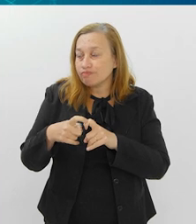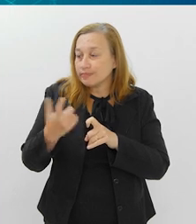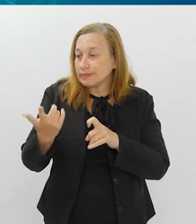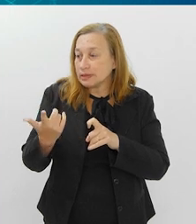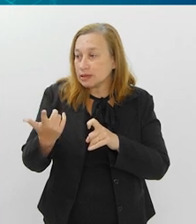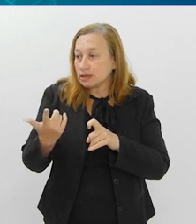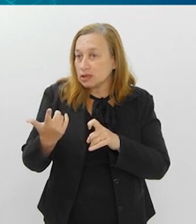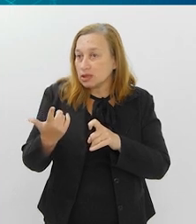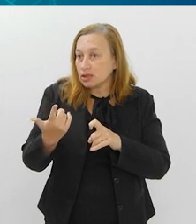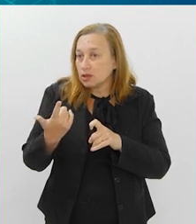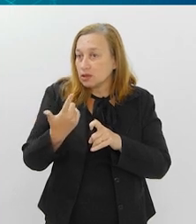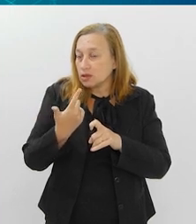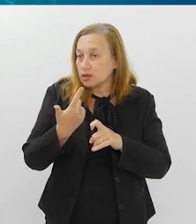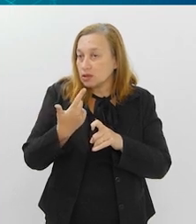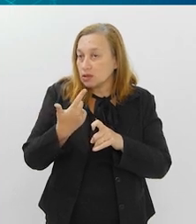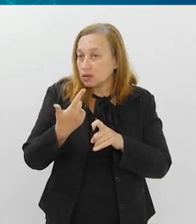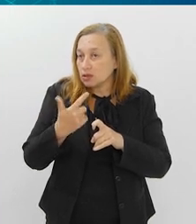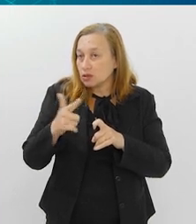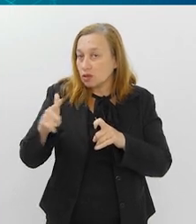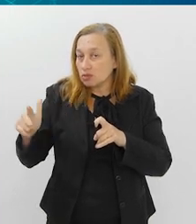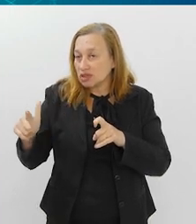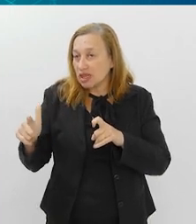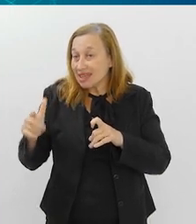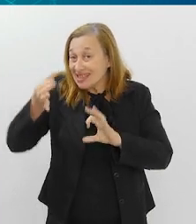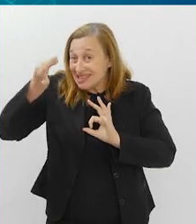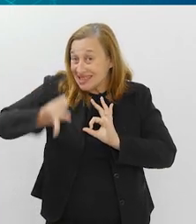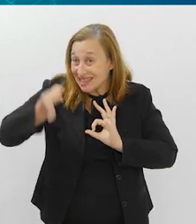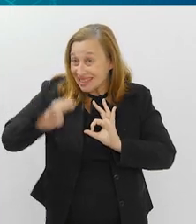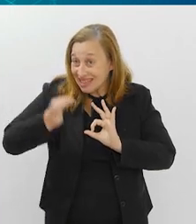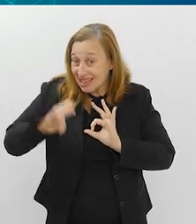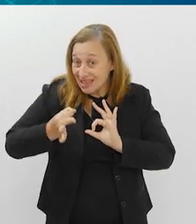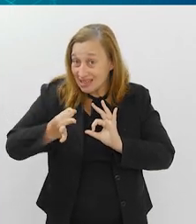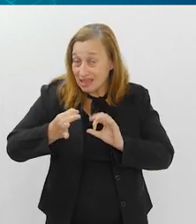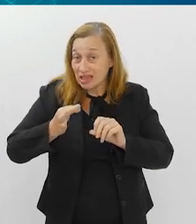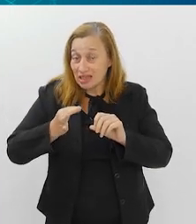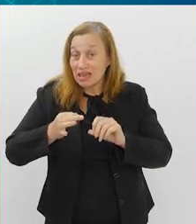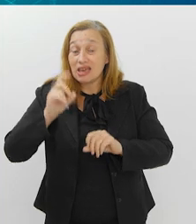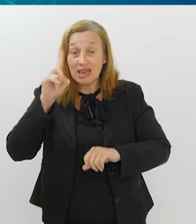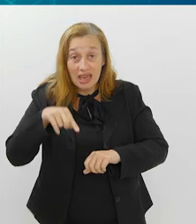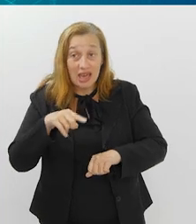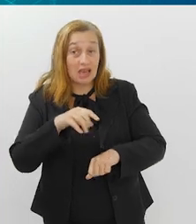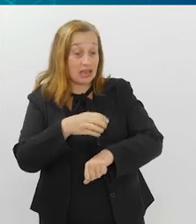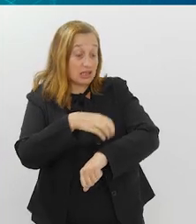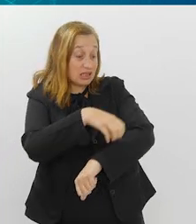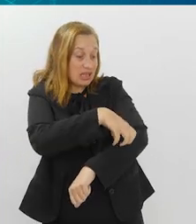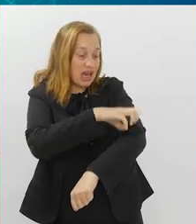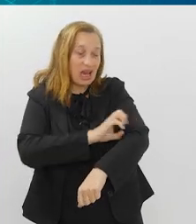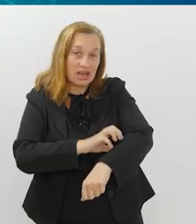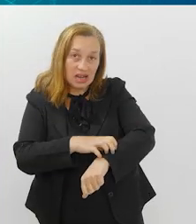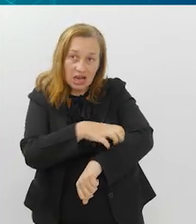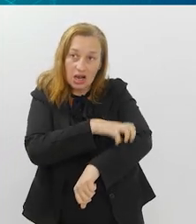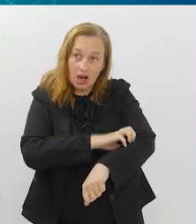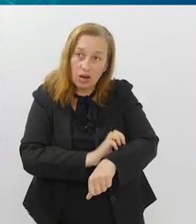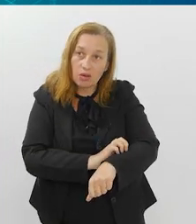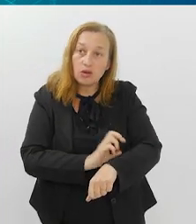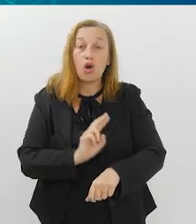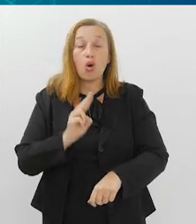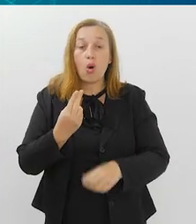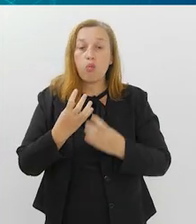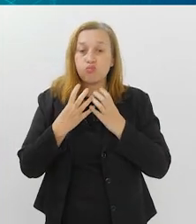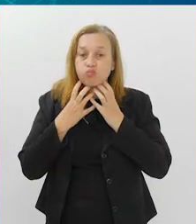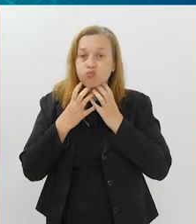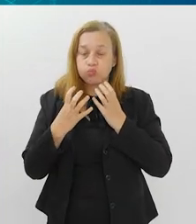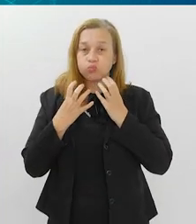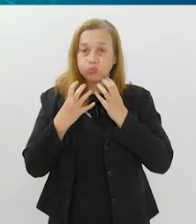caracterizado que aquilo é sarampo, tem várias doenças que se parecem, né? Sarampo ou